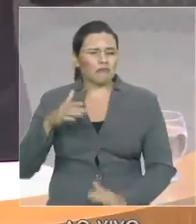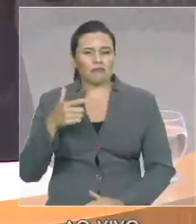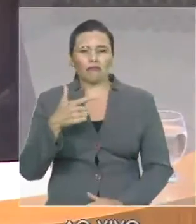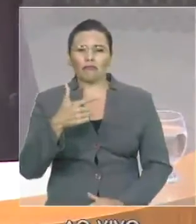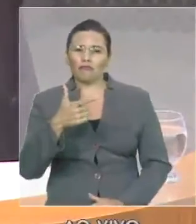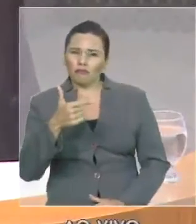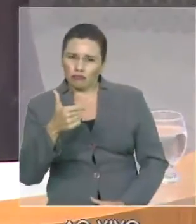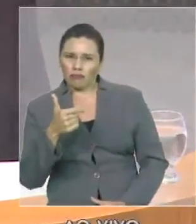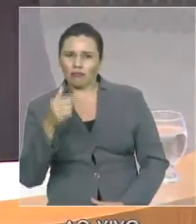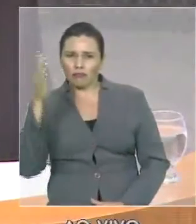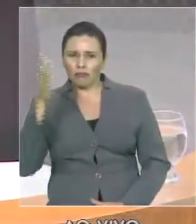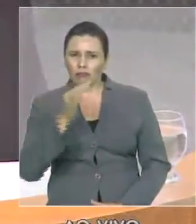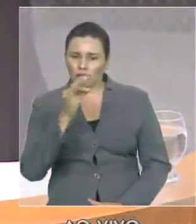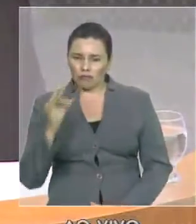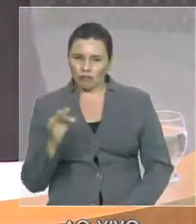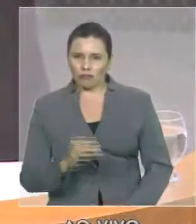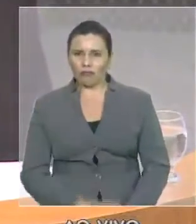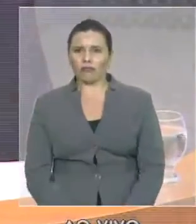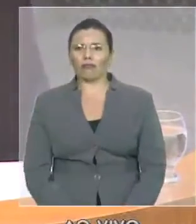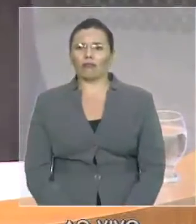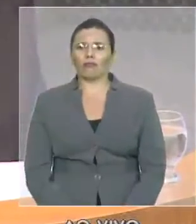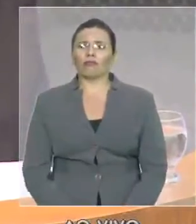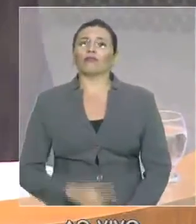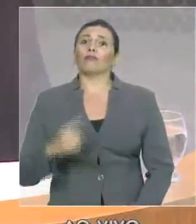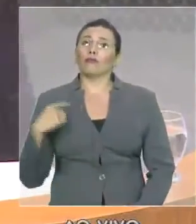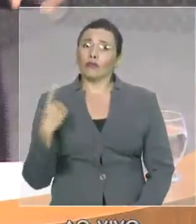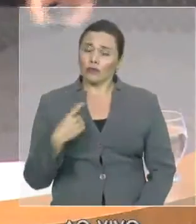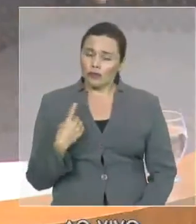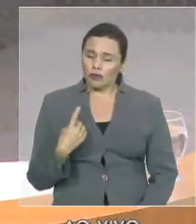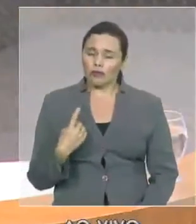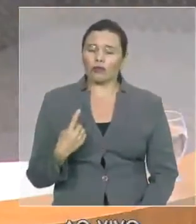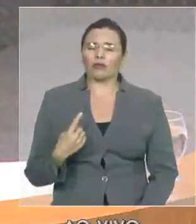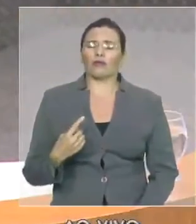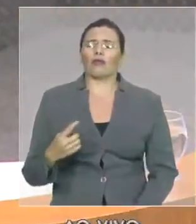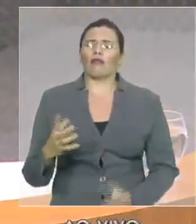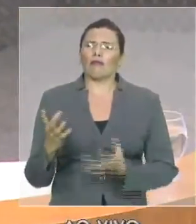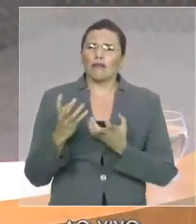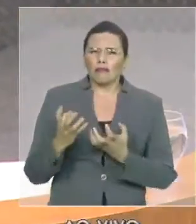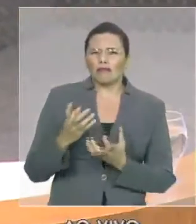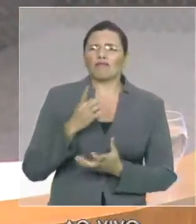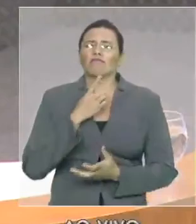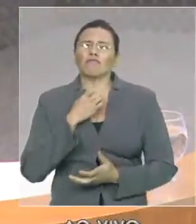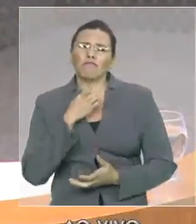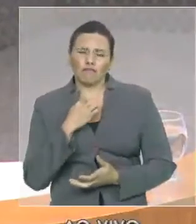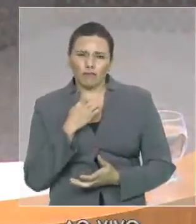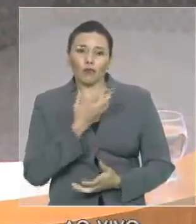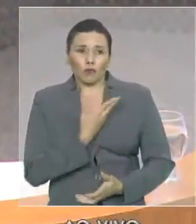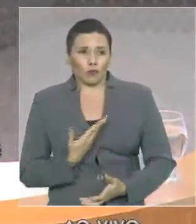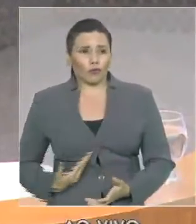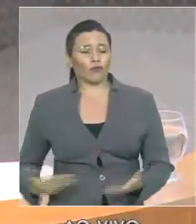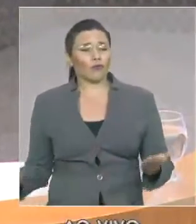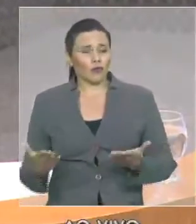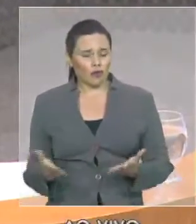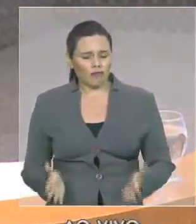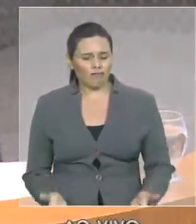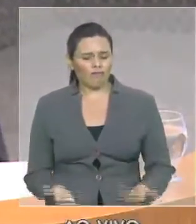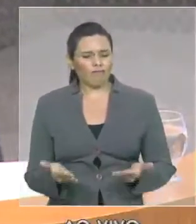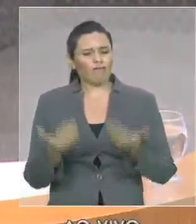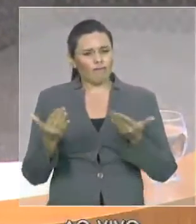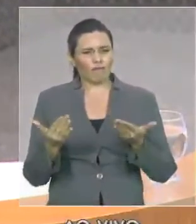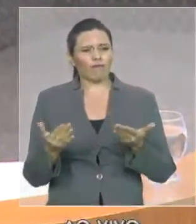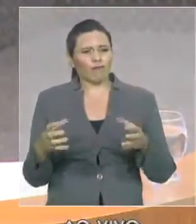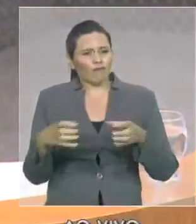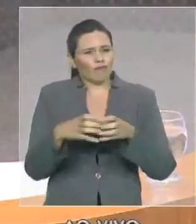procurando exatamente qualificar a ação da polícia voltada a esta temática. Ou seja, nos crimes que envolvem